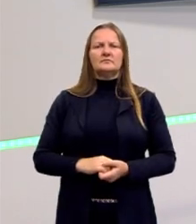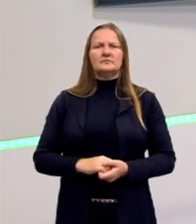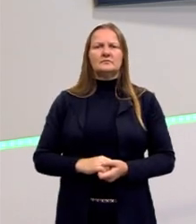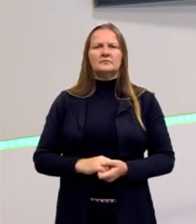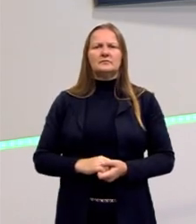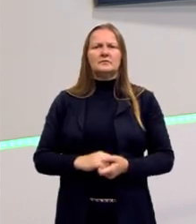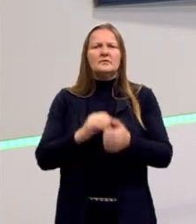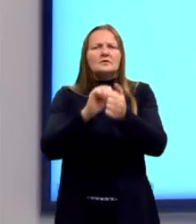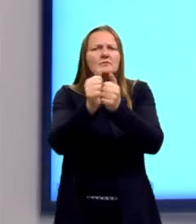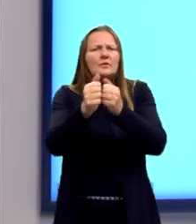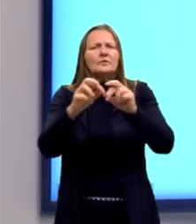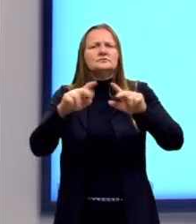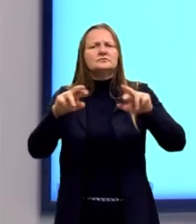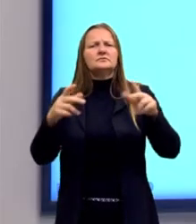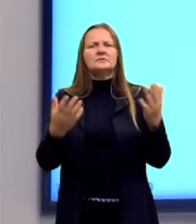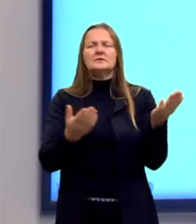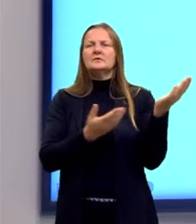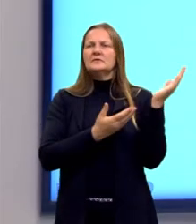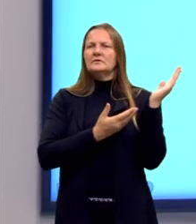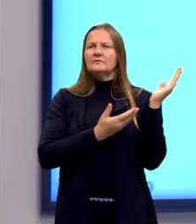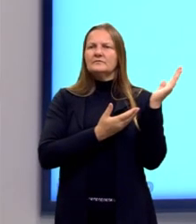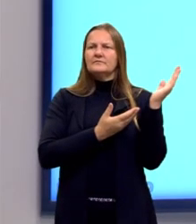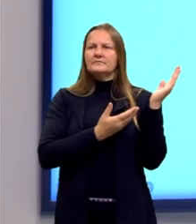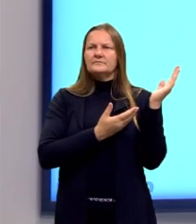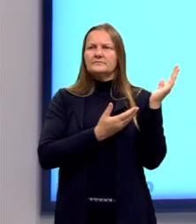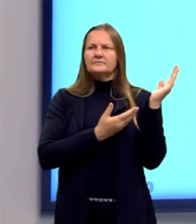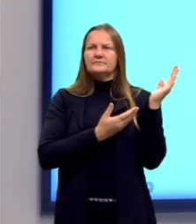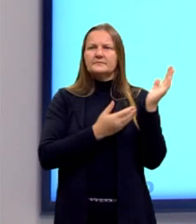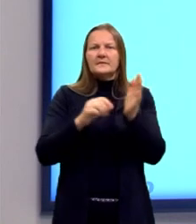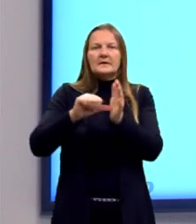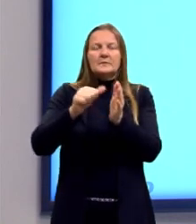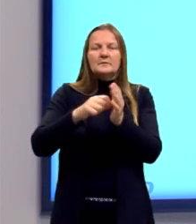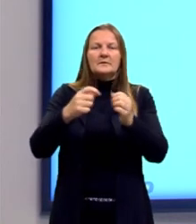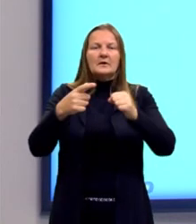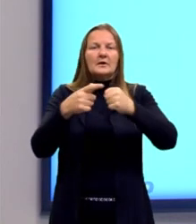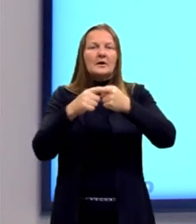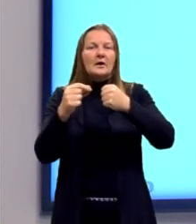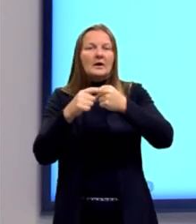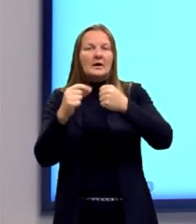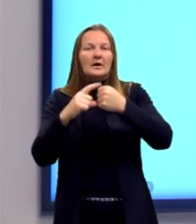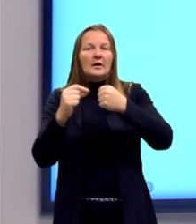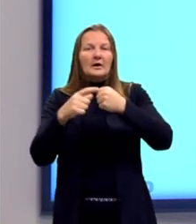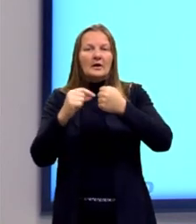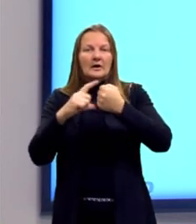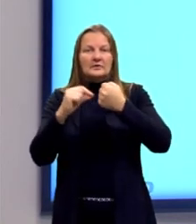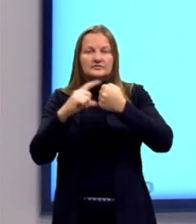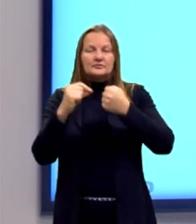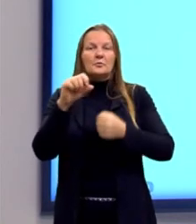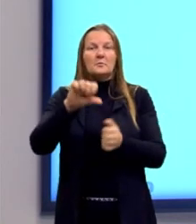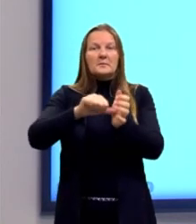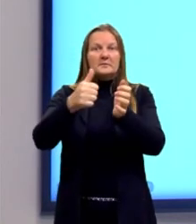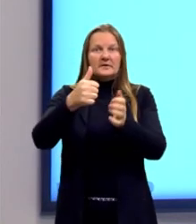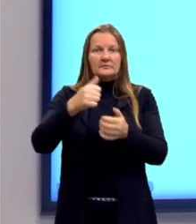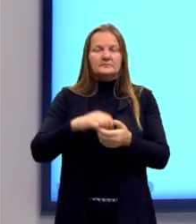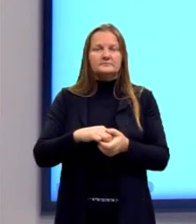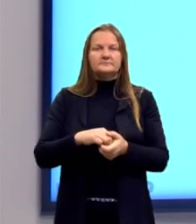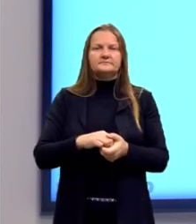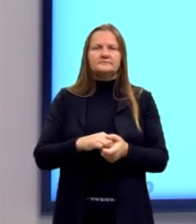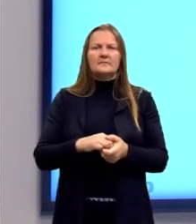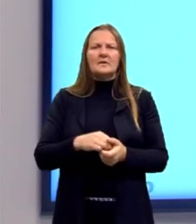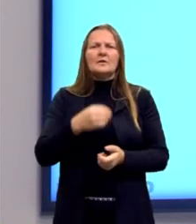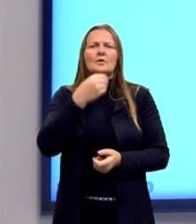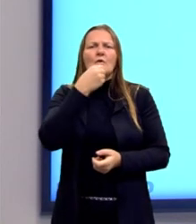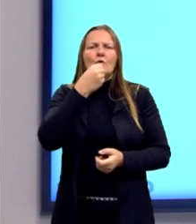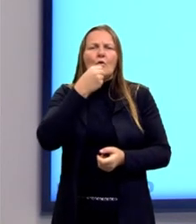e esporte, etc. Olha o que que trazia essa primeira declaração. O artigo primeiro, vou trazer alguns artigos aqui pra gente discutindo junto. Os